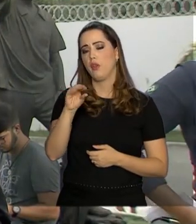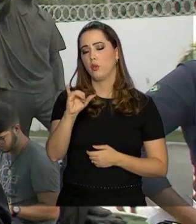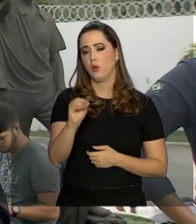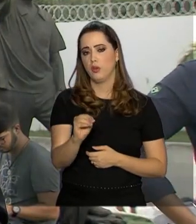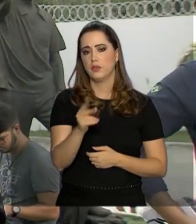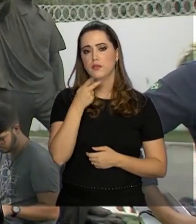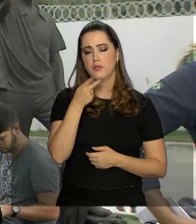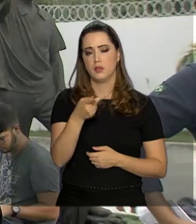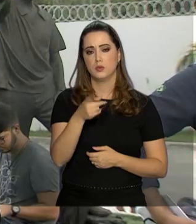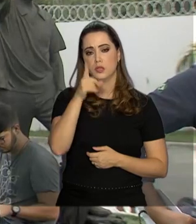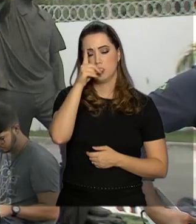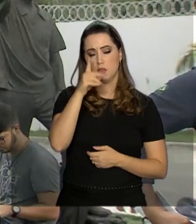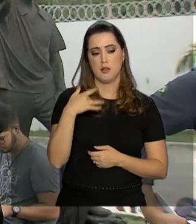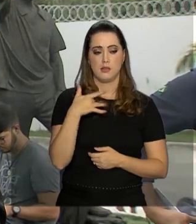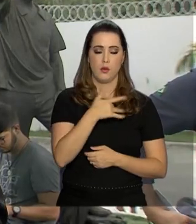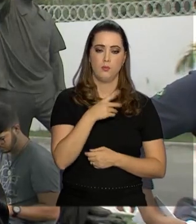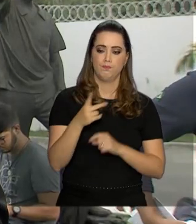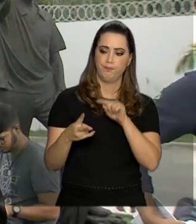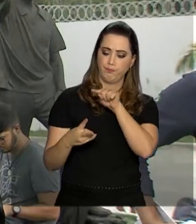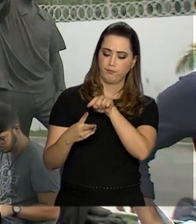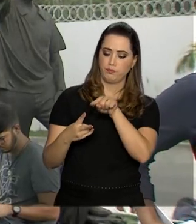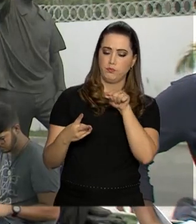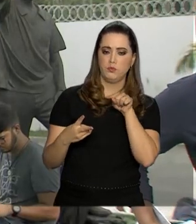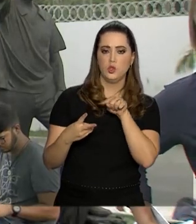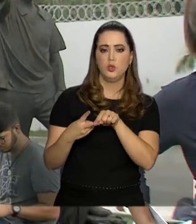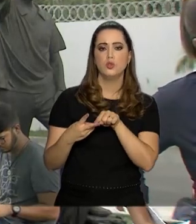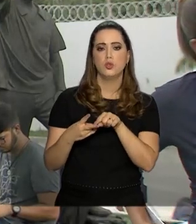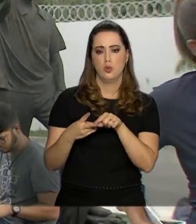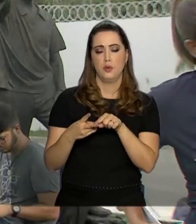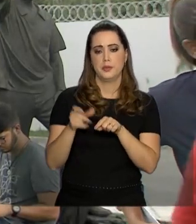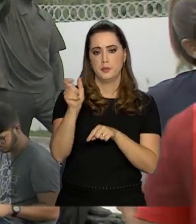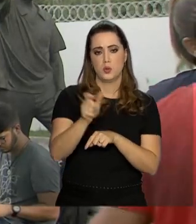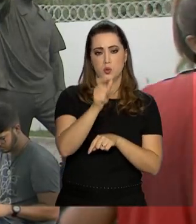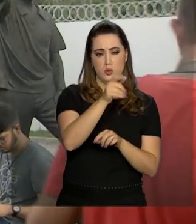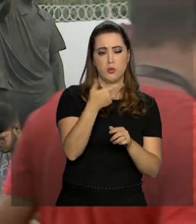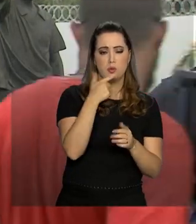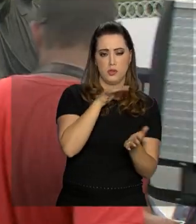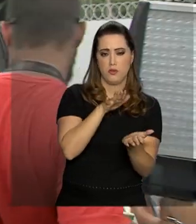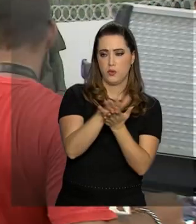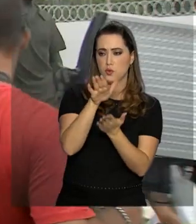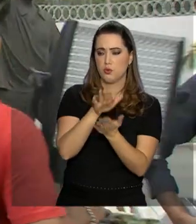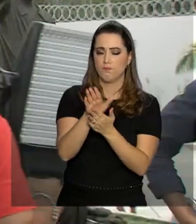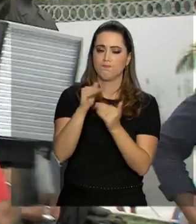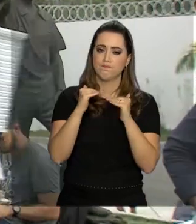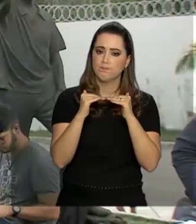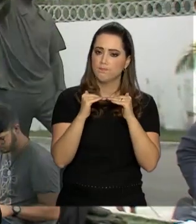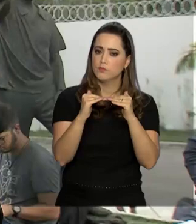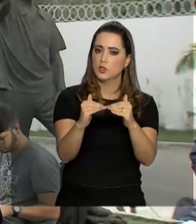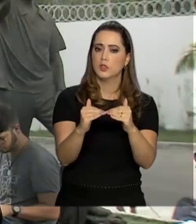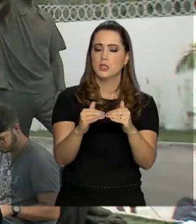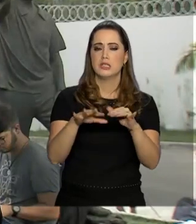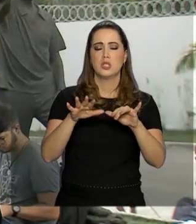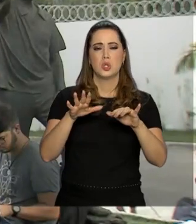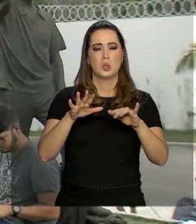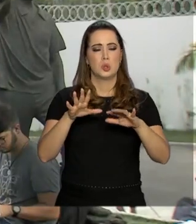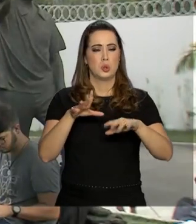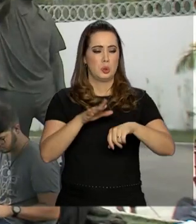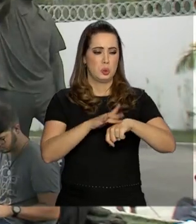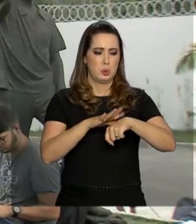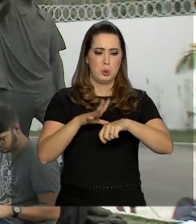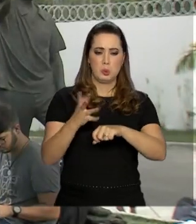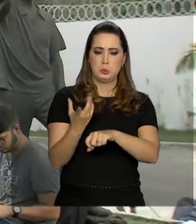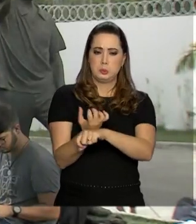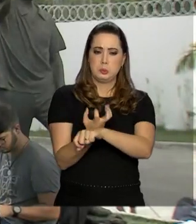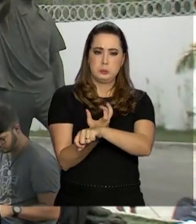estado de saúde desses dois jogadores Da divisão de base do Flamengo que foram encaminhados para o Hospital Vitória É estável Eles sofreram diversas queimaduras,